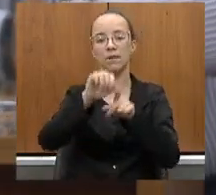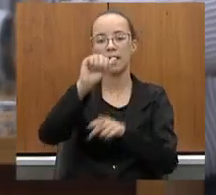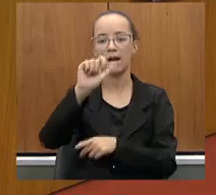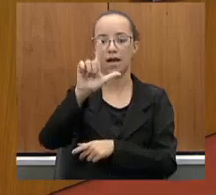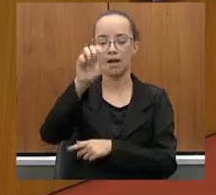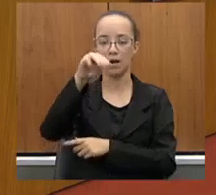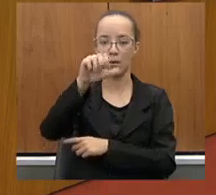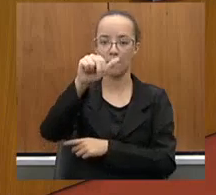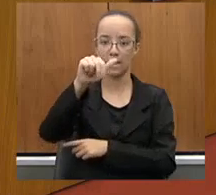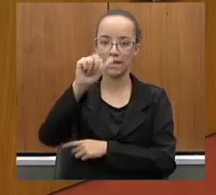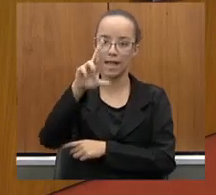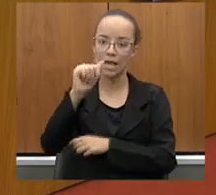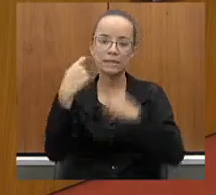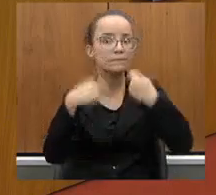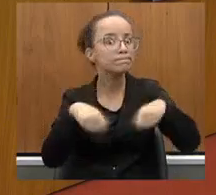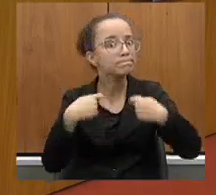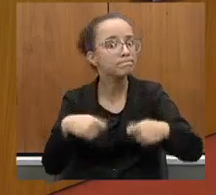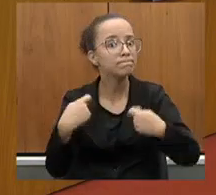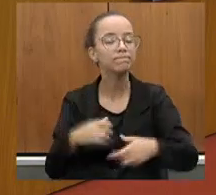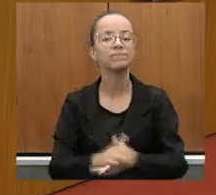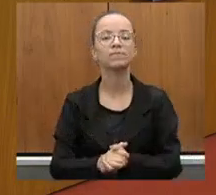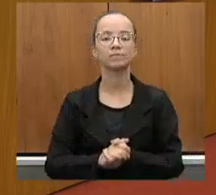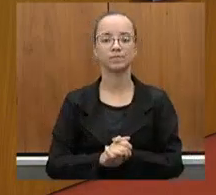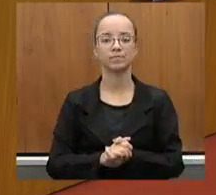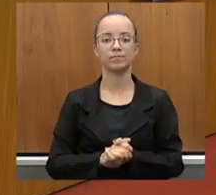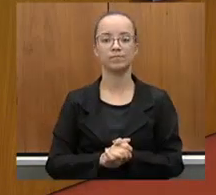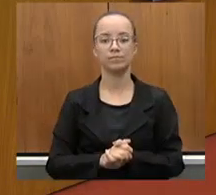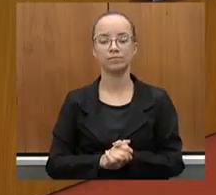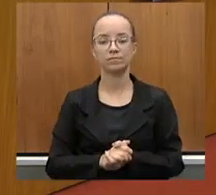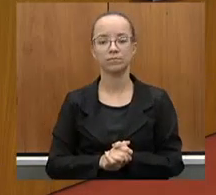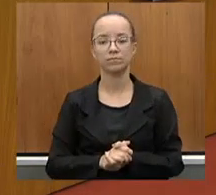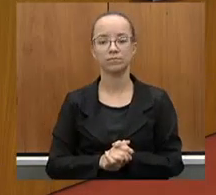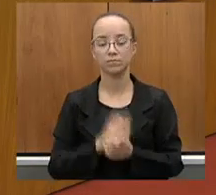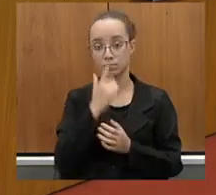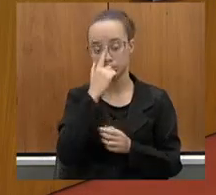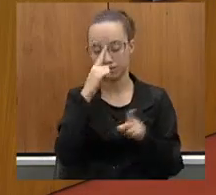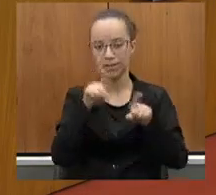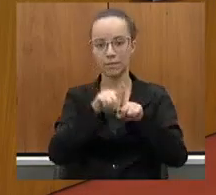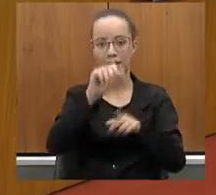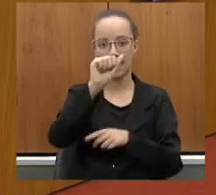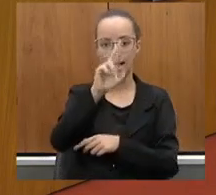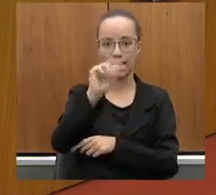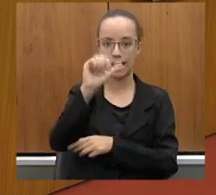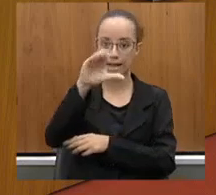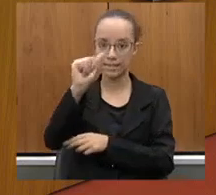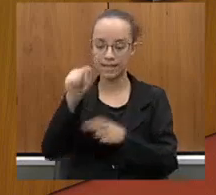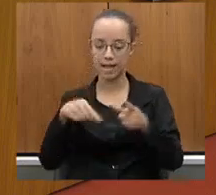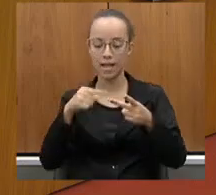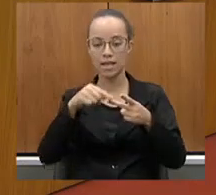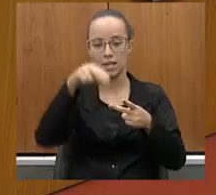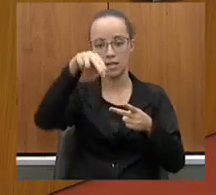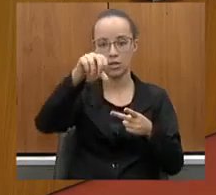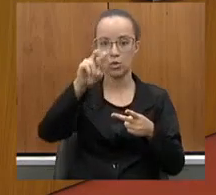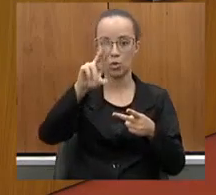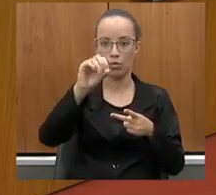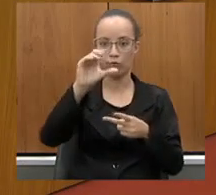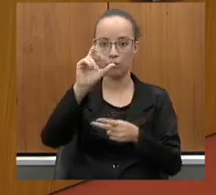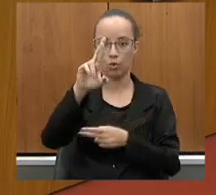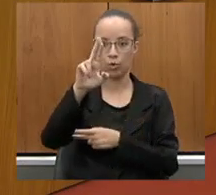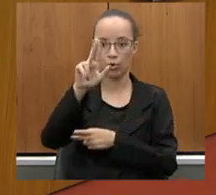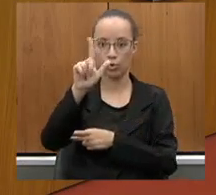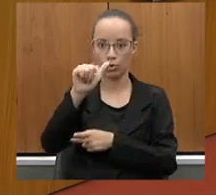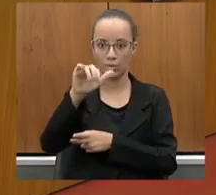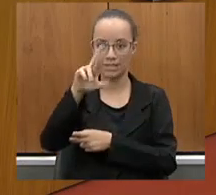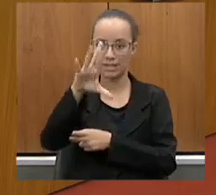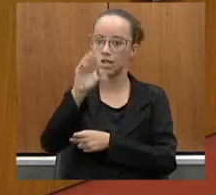e Novo Cruzeiro, projeto... E Araçói e Novo Cruzeiro, gente lançou um edital de projetos a